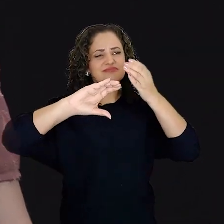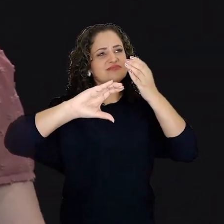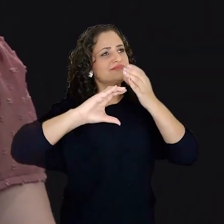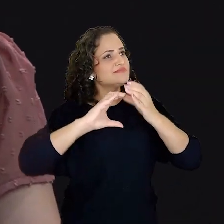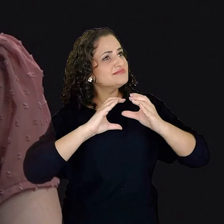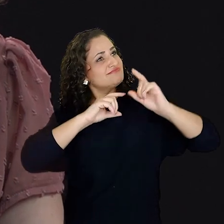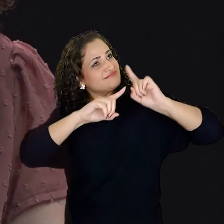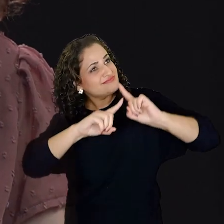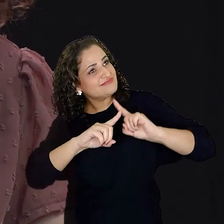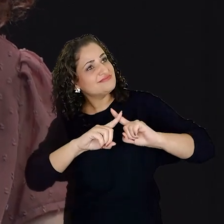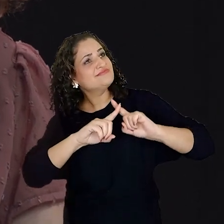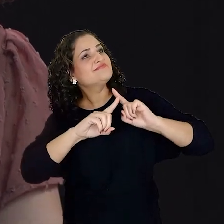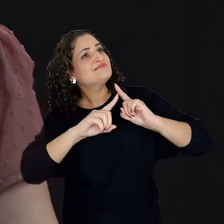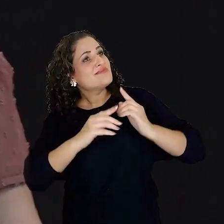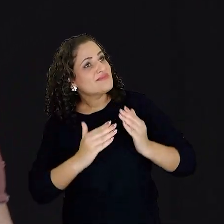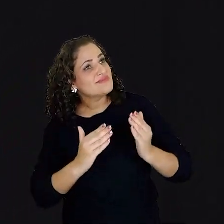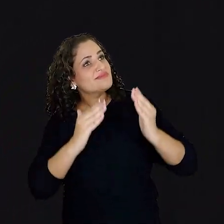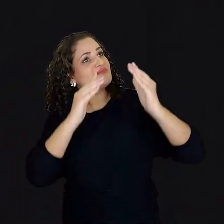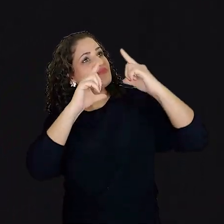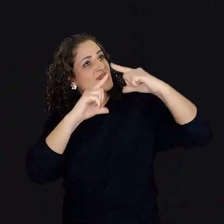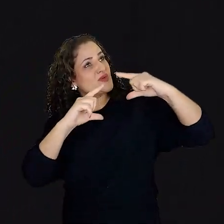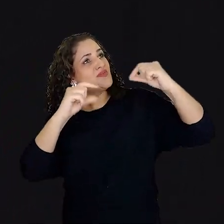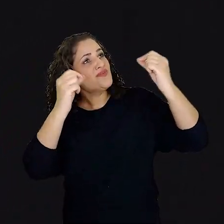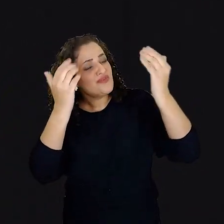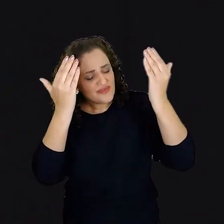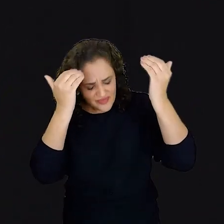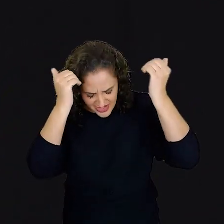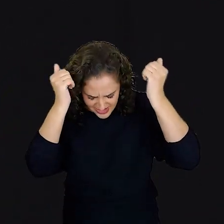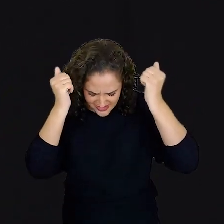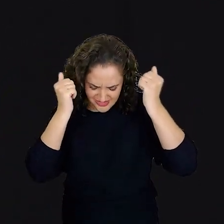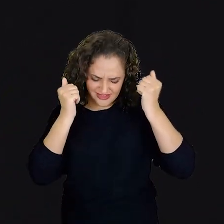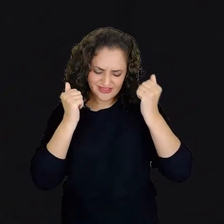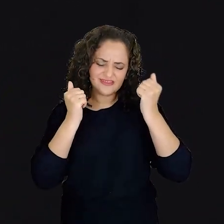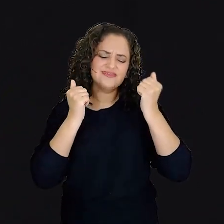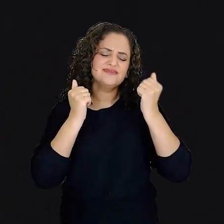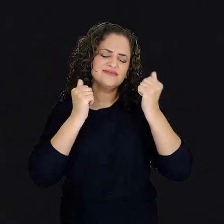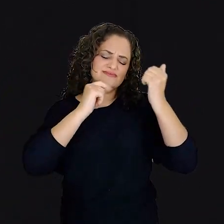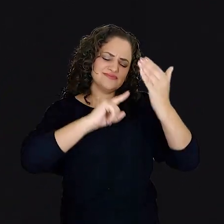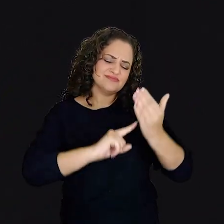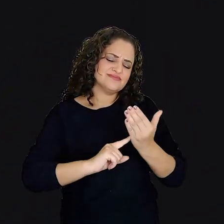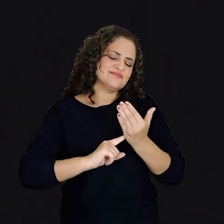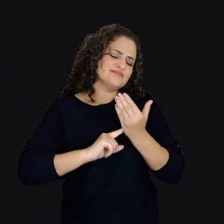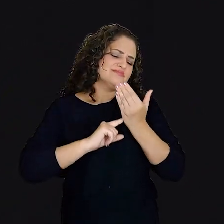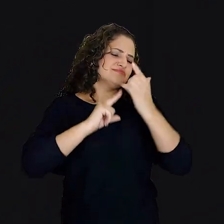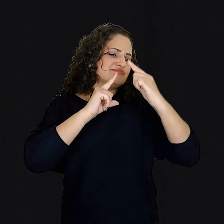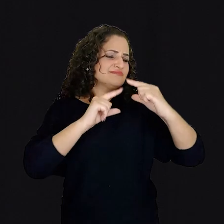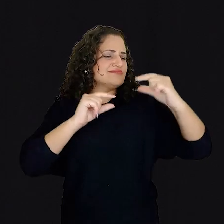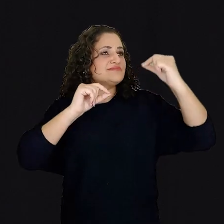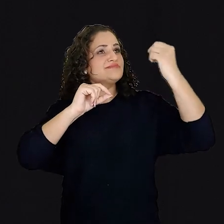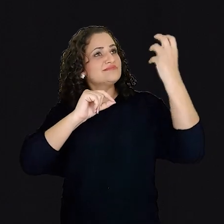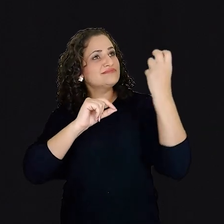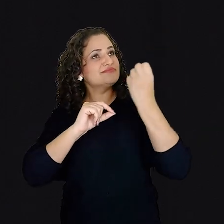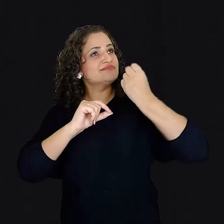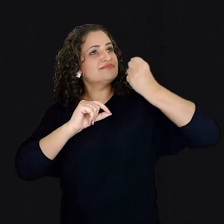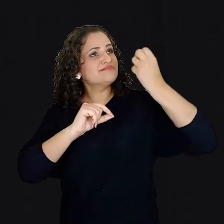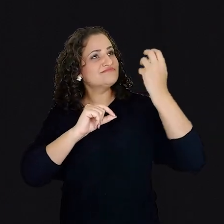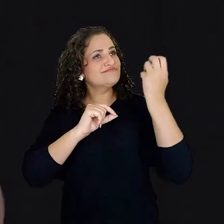Ó por quem és, desce do céu, ó lua branca